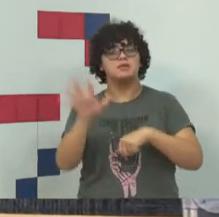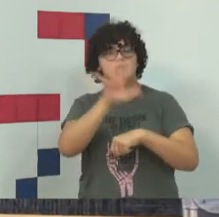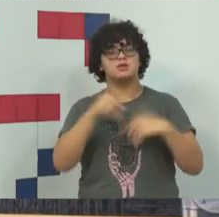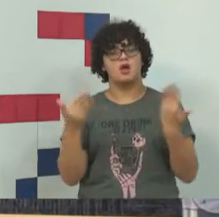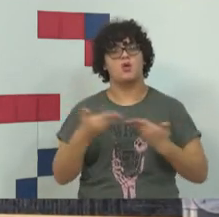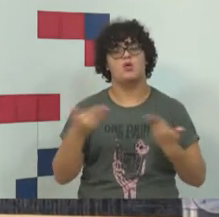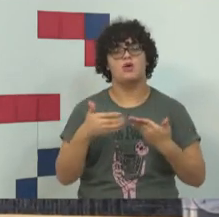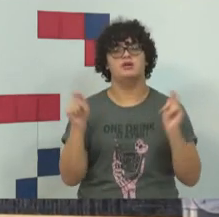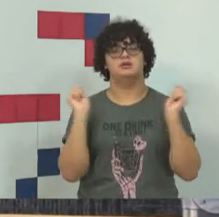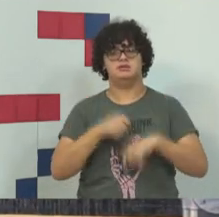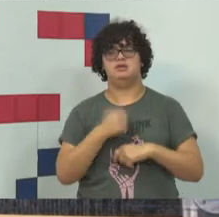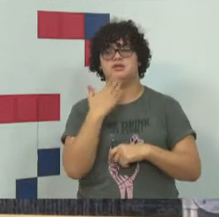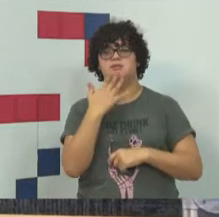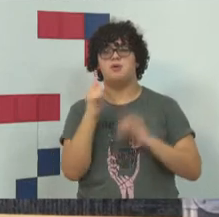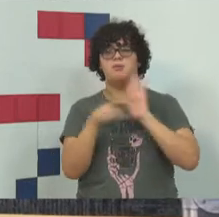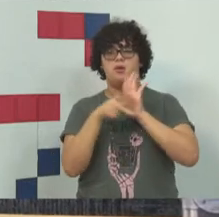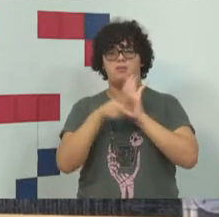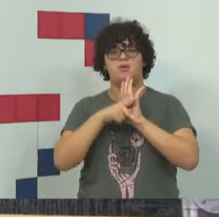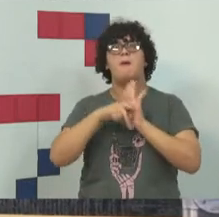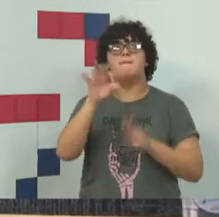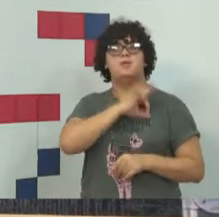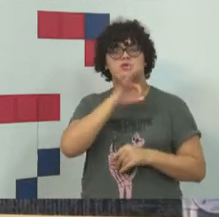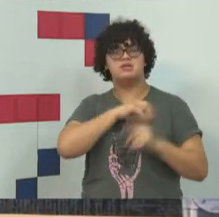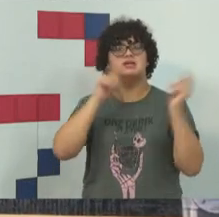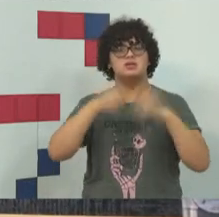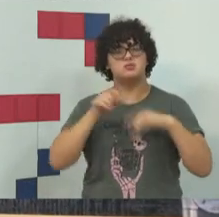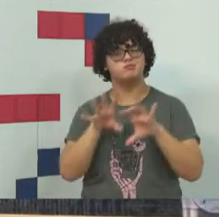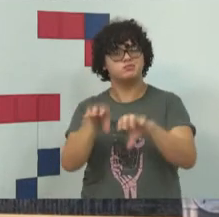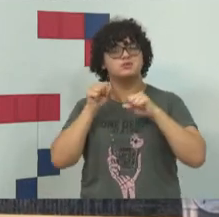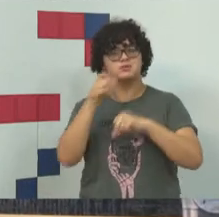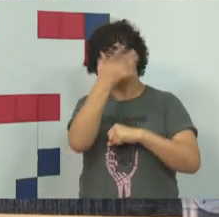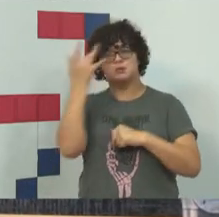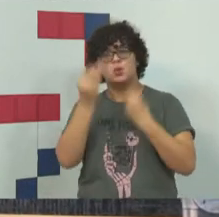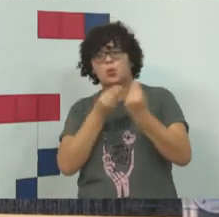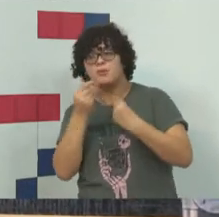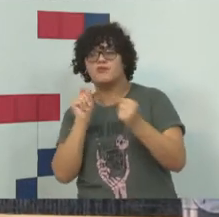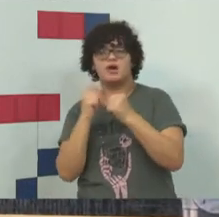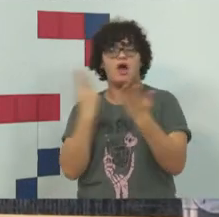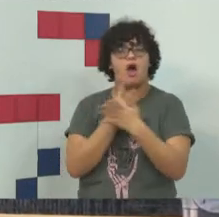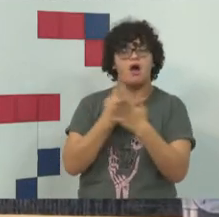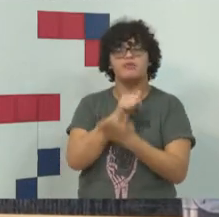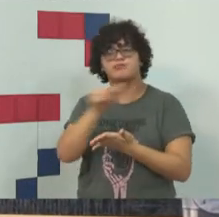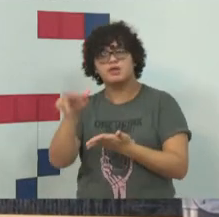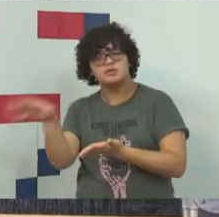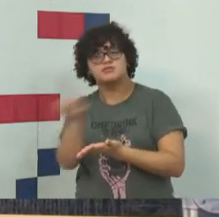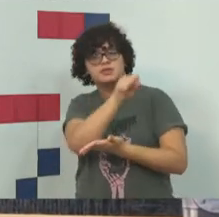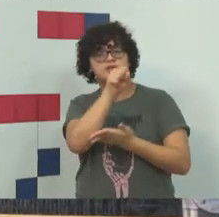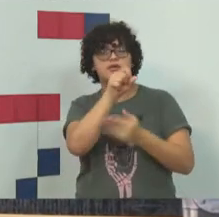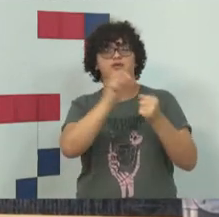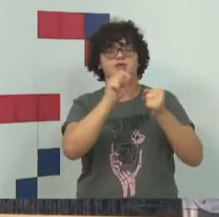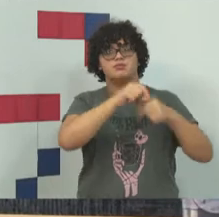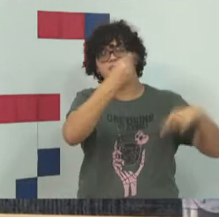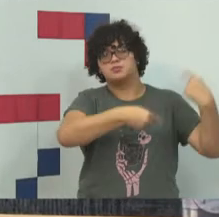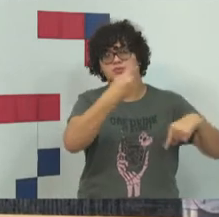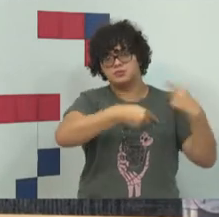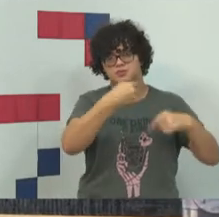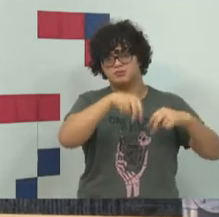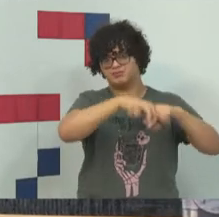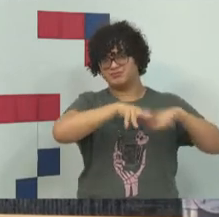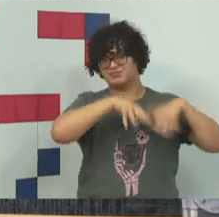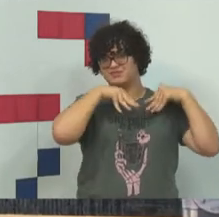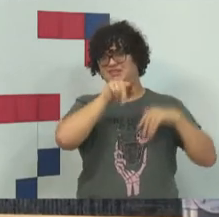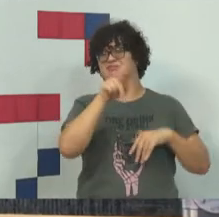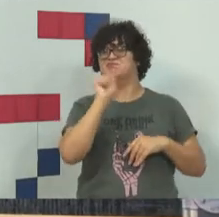no caso, a autoridade policial, convocá-lo, requisitá-lo, notificá-lo a comparecer para eventual indiciamento.